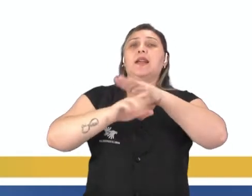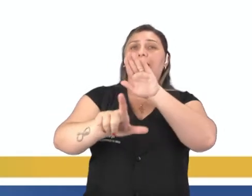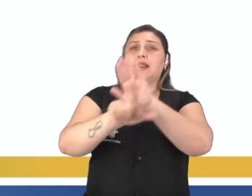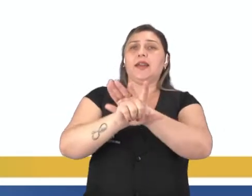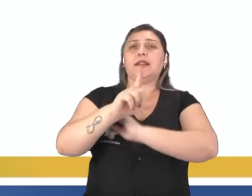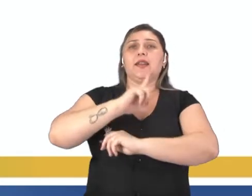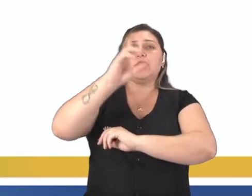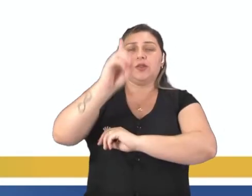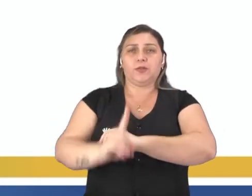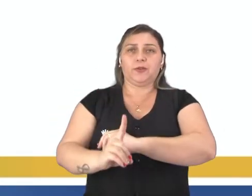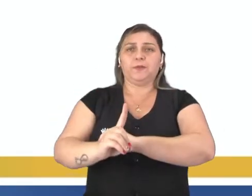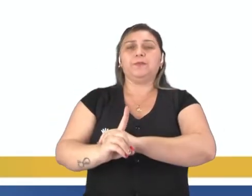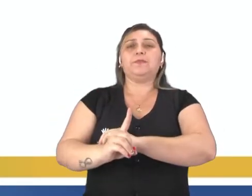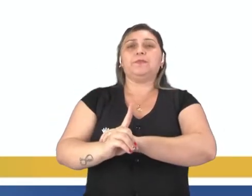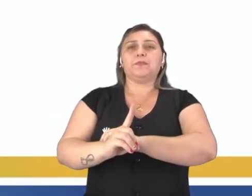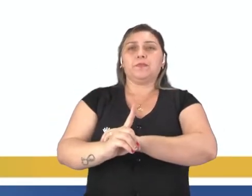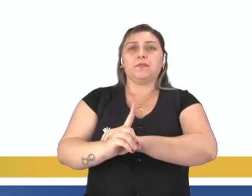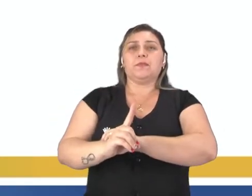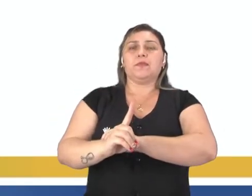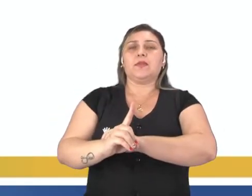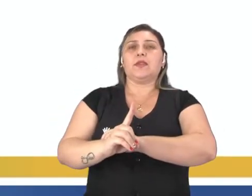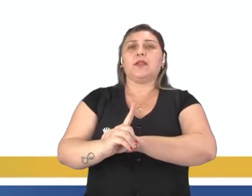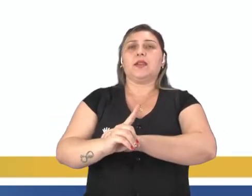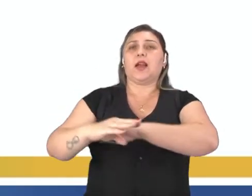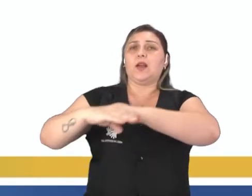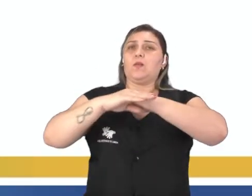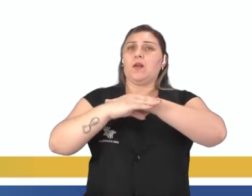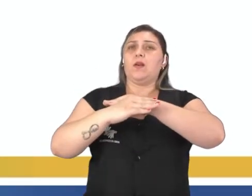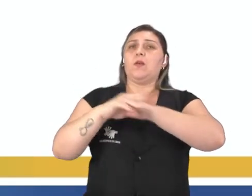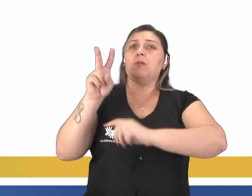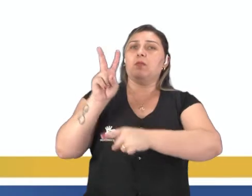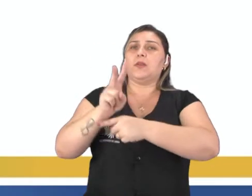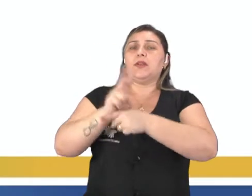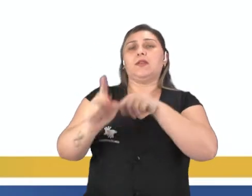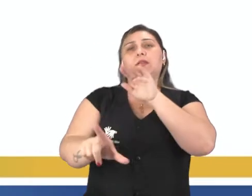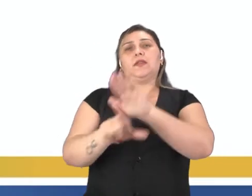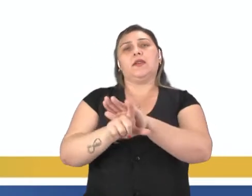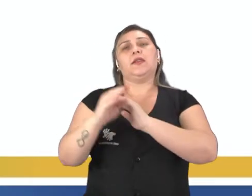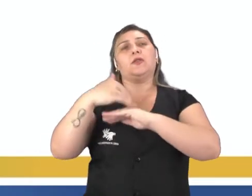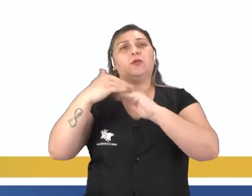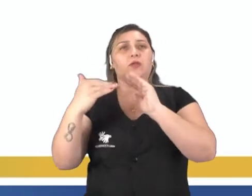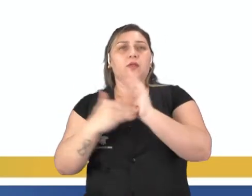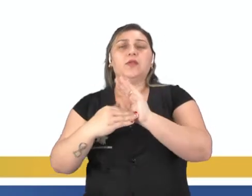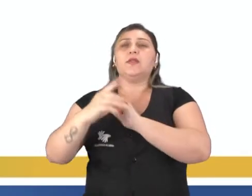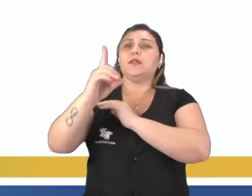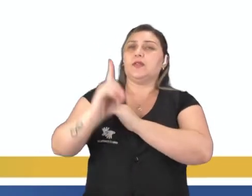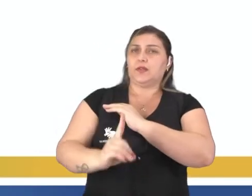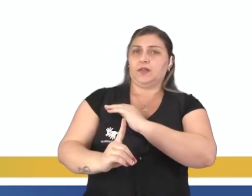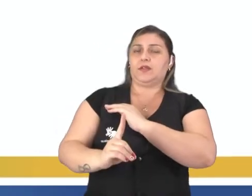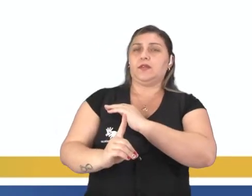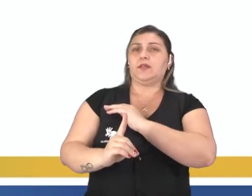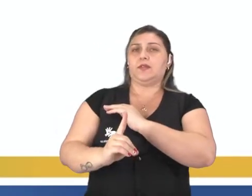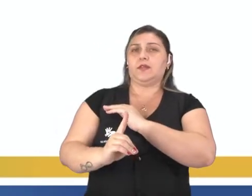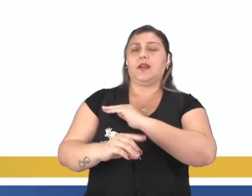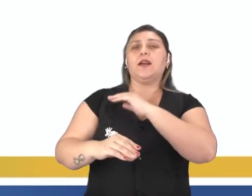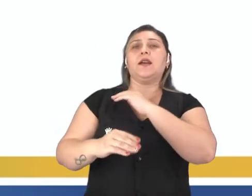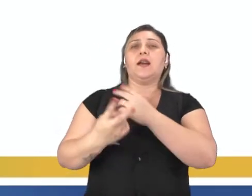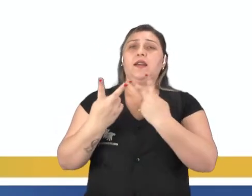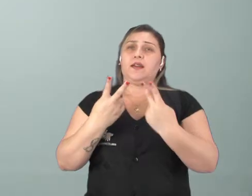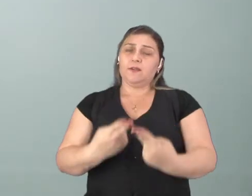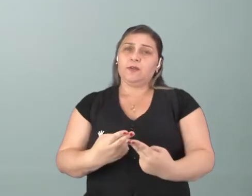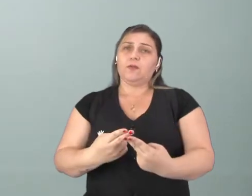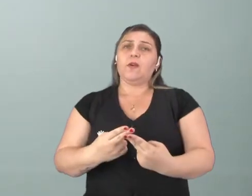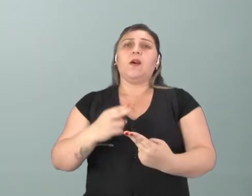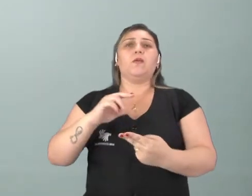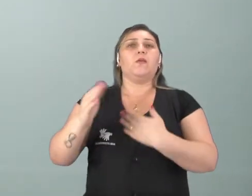têm direito sem qualquer distinção à igual proteção da lei. Todos têm direitos à igual proteção contra qualquer